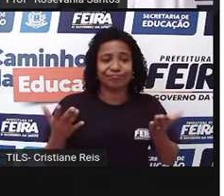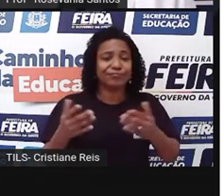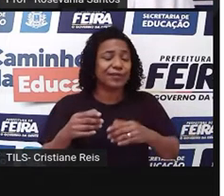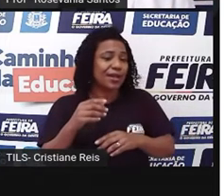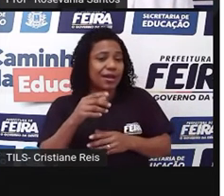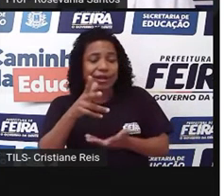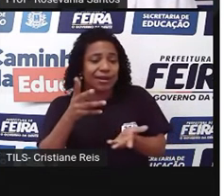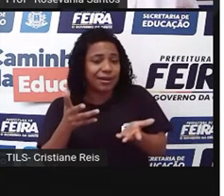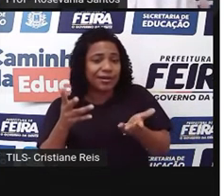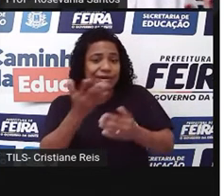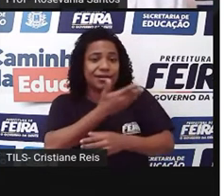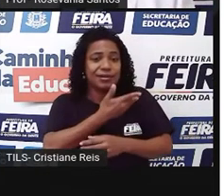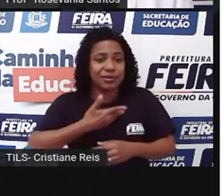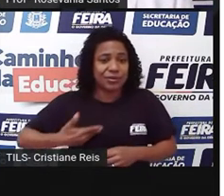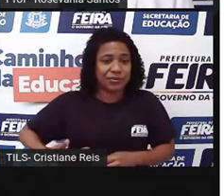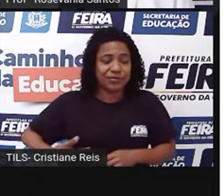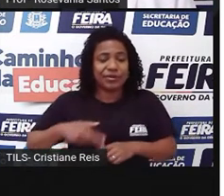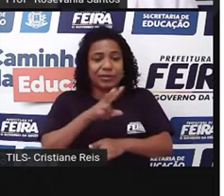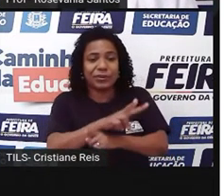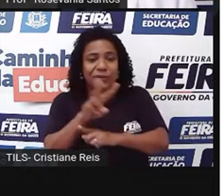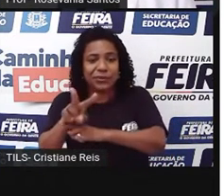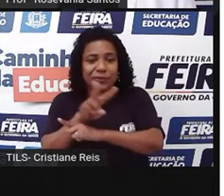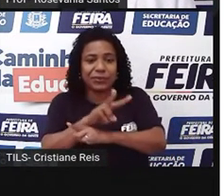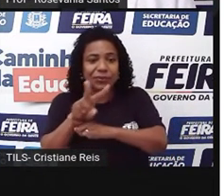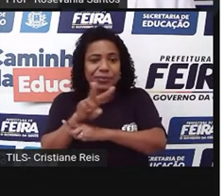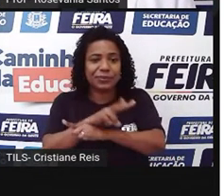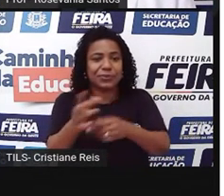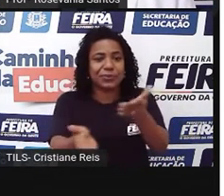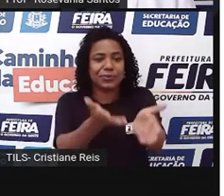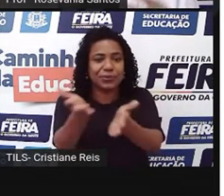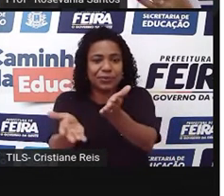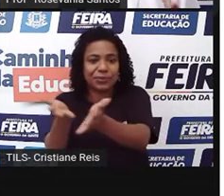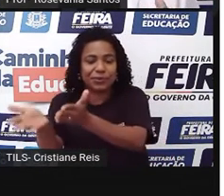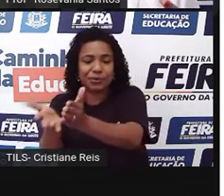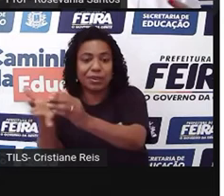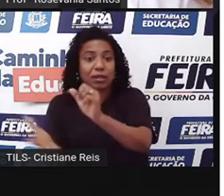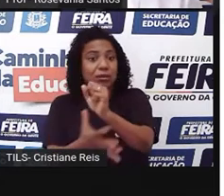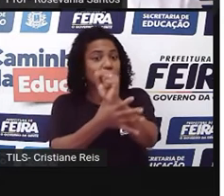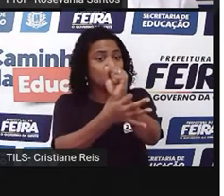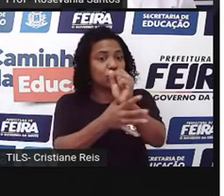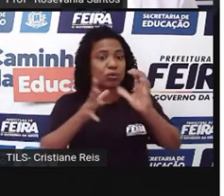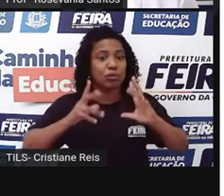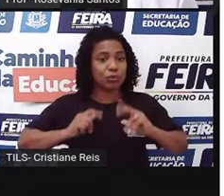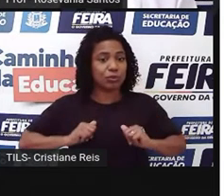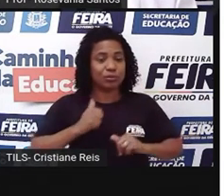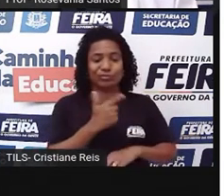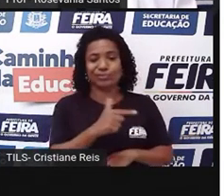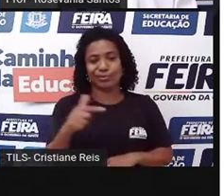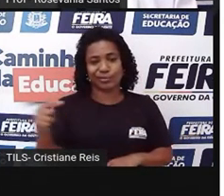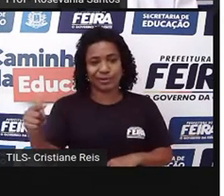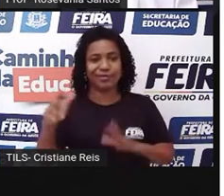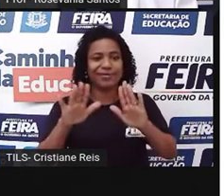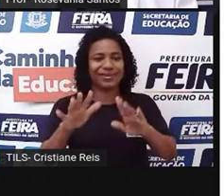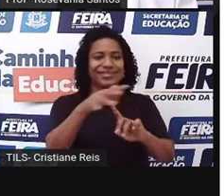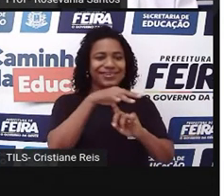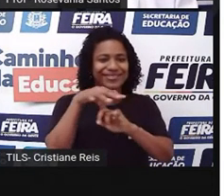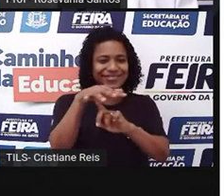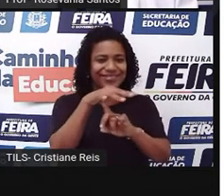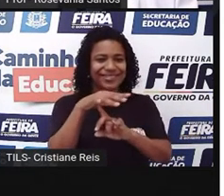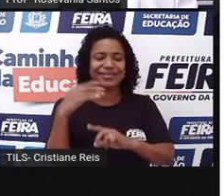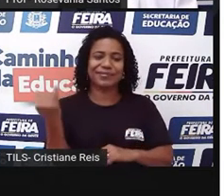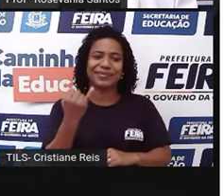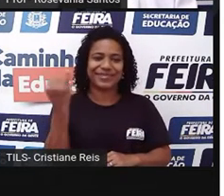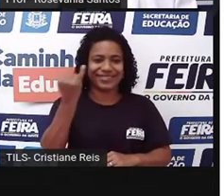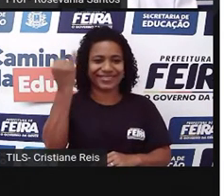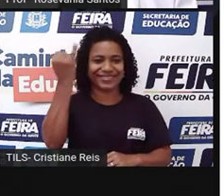valorizam, né? É muito esse aspecto, mas essa feira, ela traz isso, né? Aí vocês estão vendo